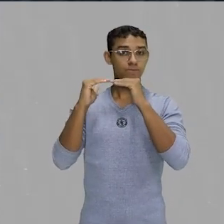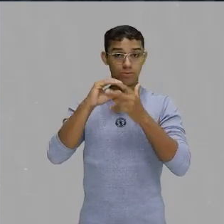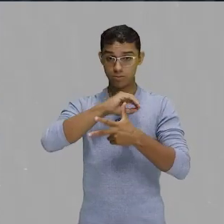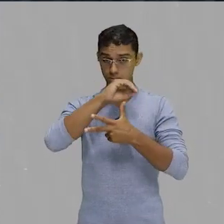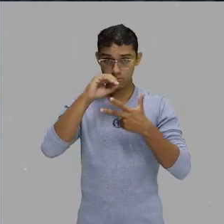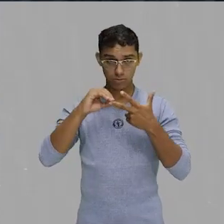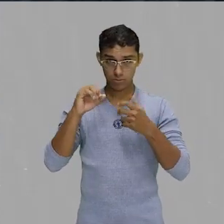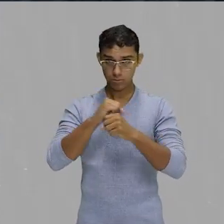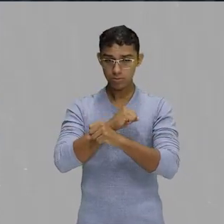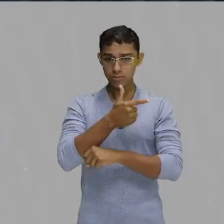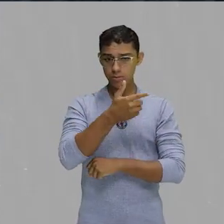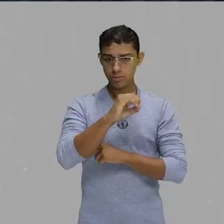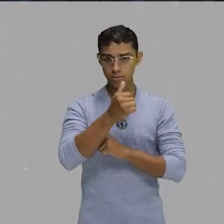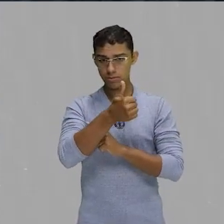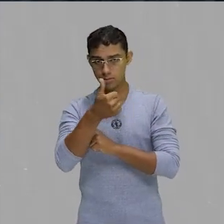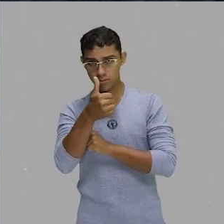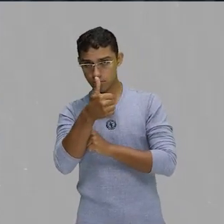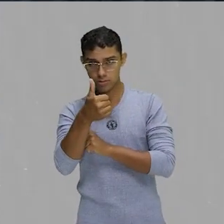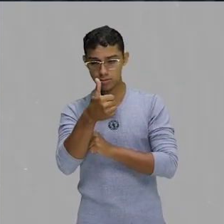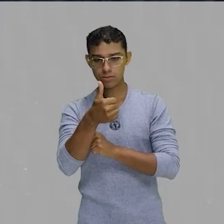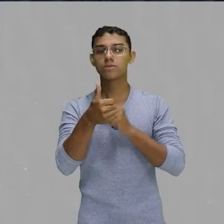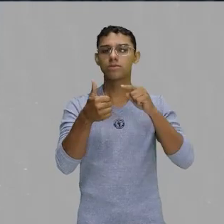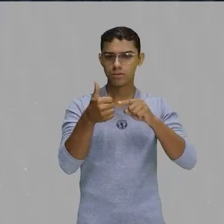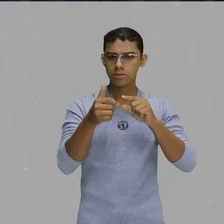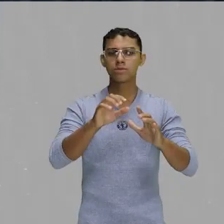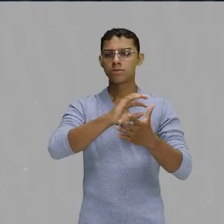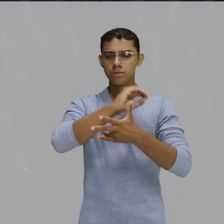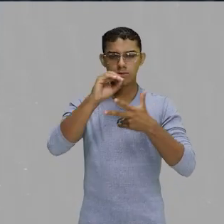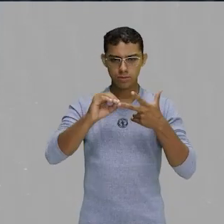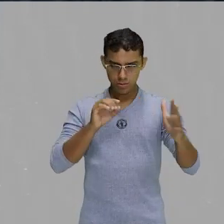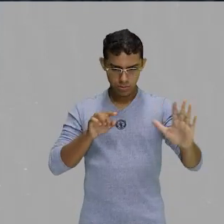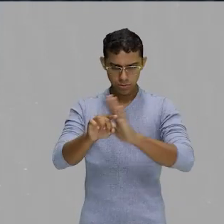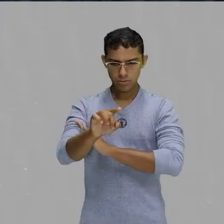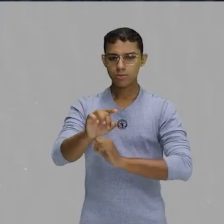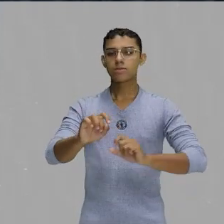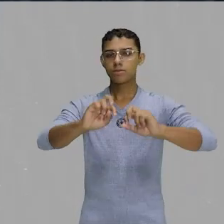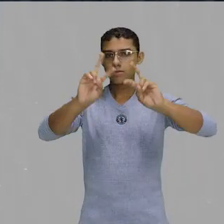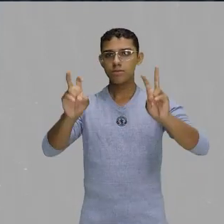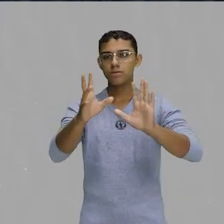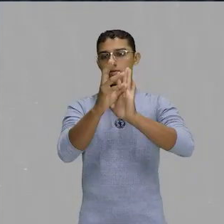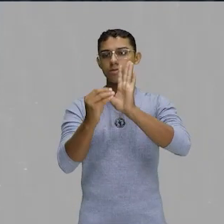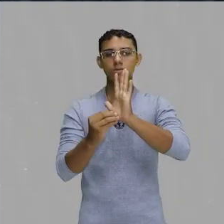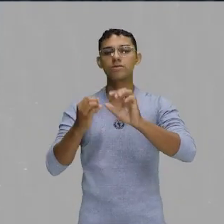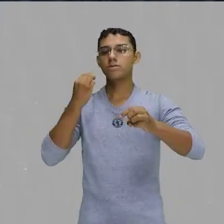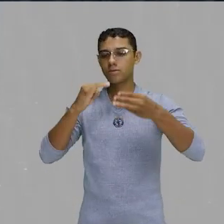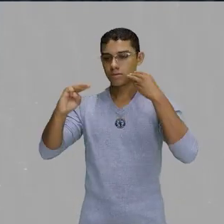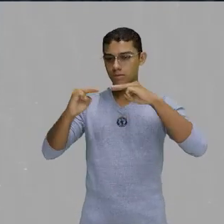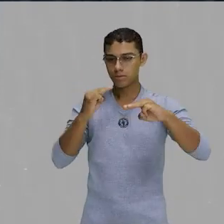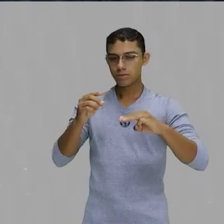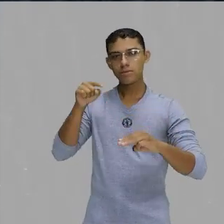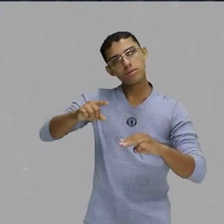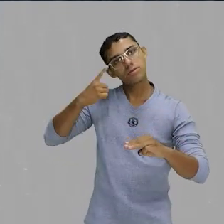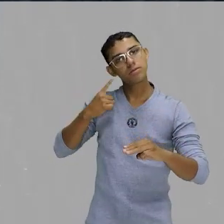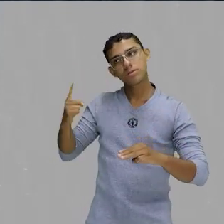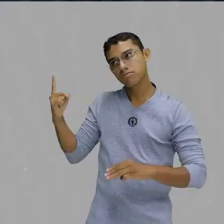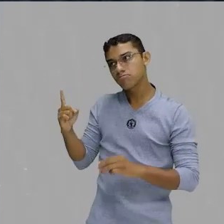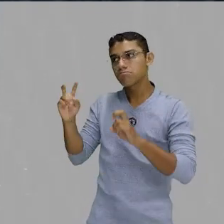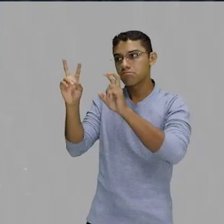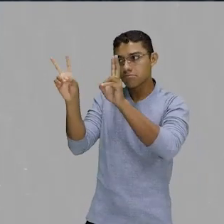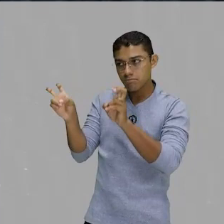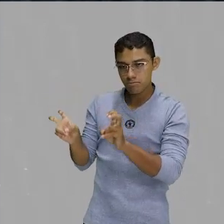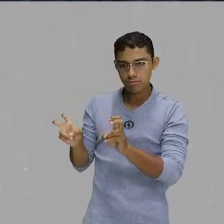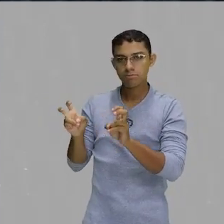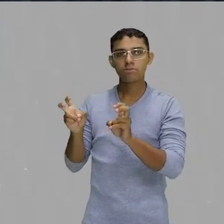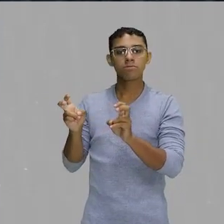questão sobre a música? Pois é. Não especificamente nessa temática, tá?